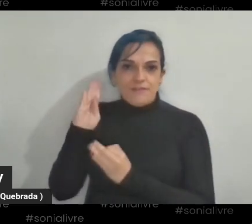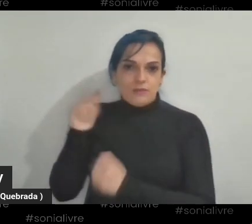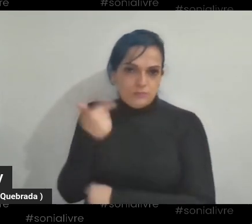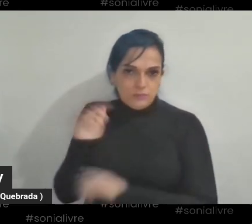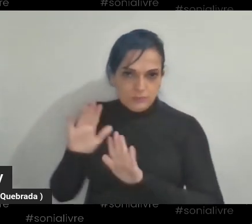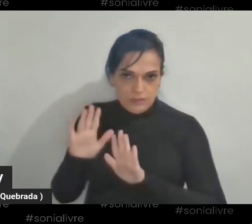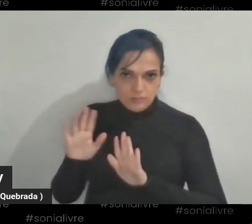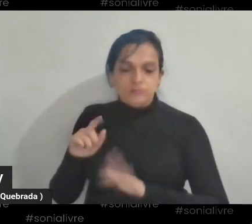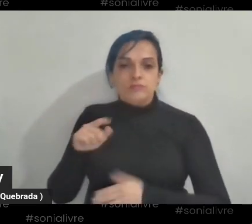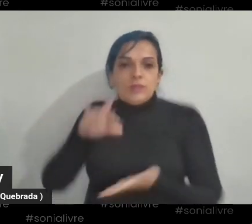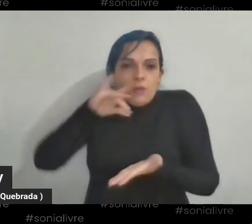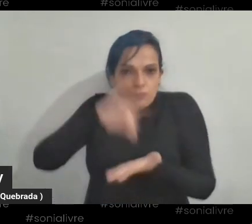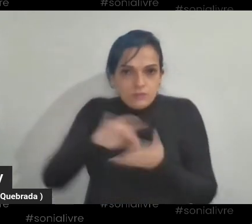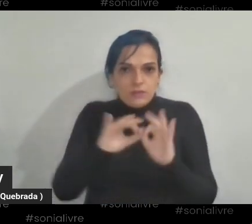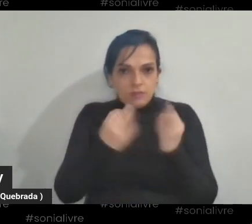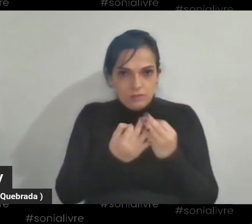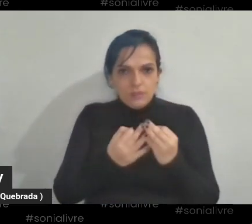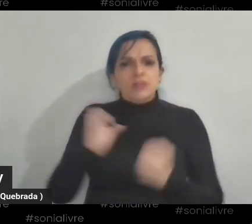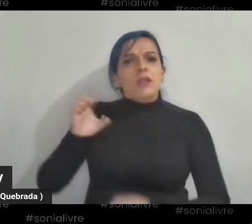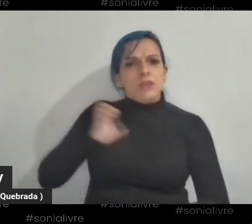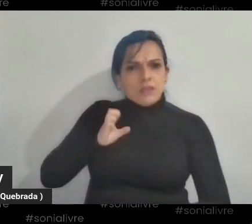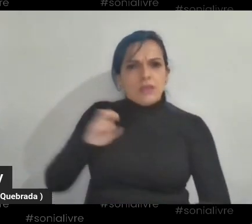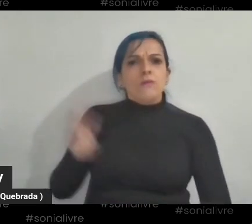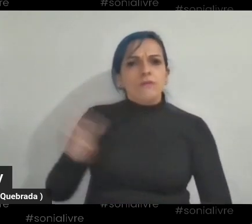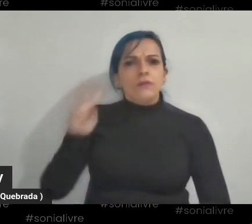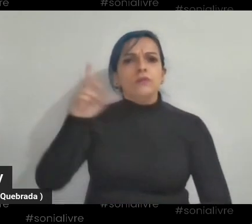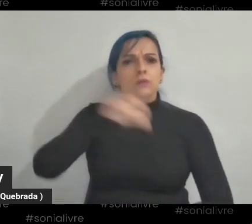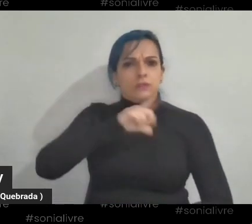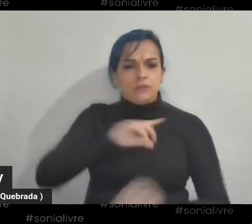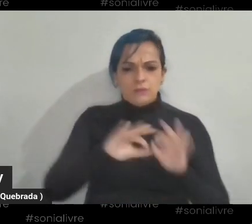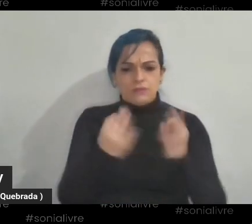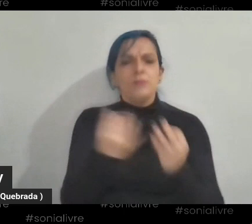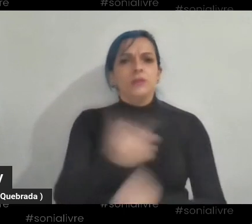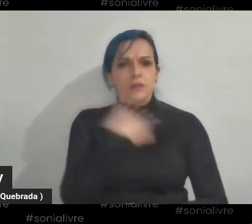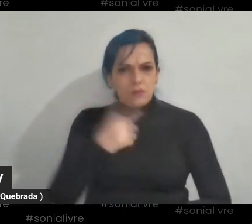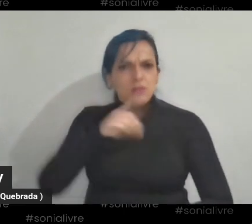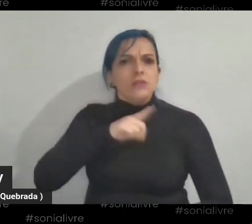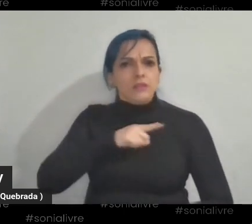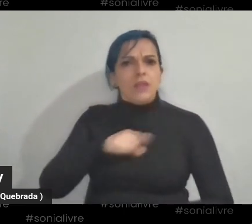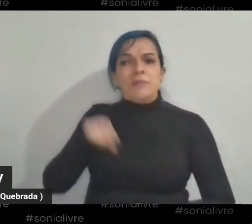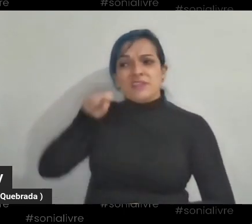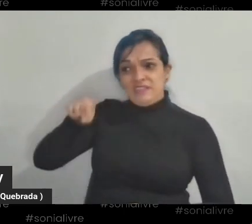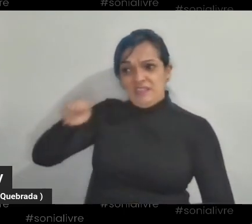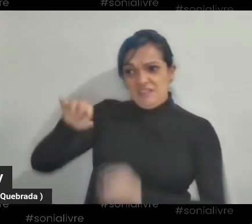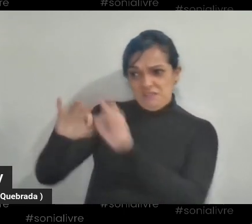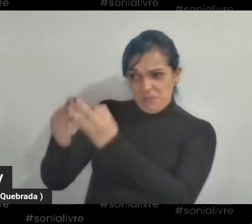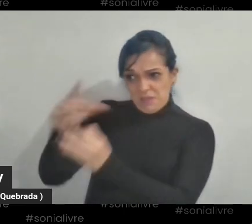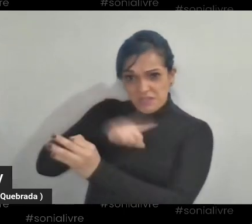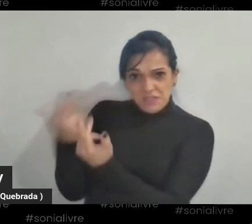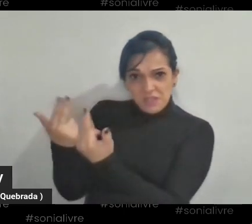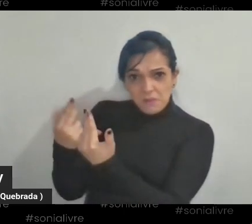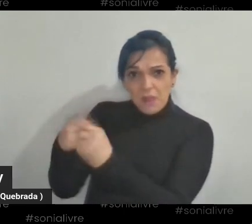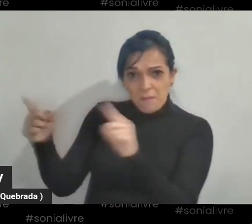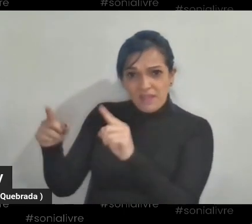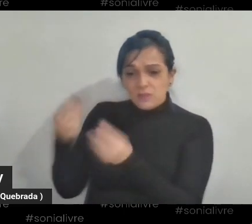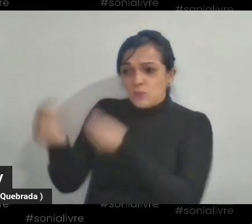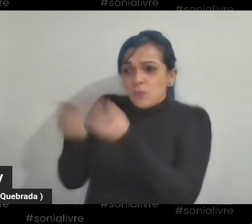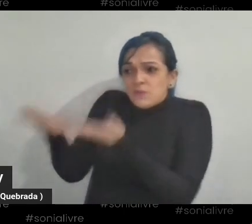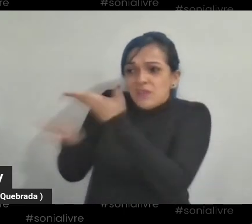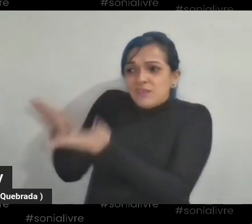porque nós somos ricos de muitos valores, e de coisas que, se aquela família tivesse, a Sônia não seria metade do que ela é hoje.